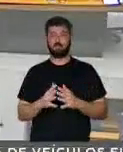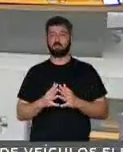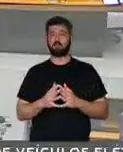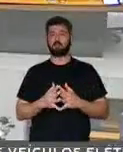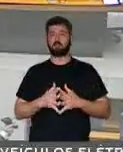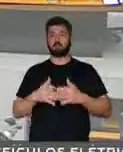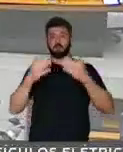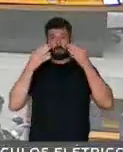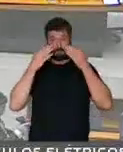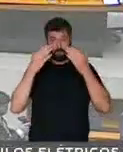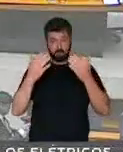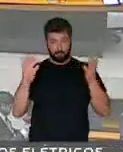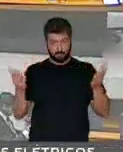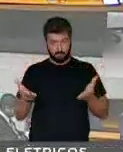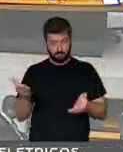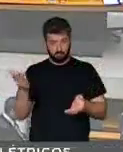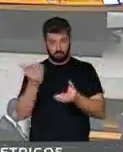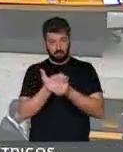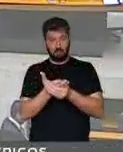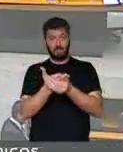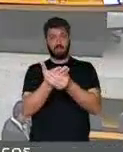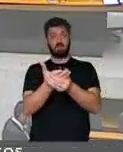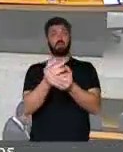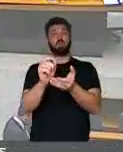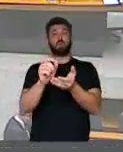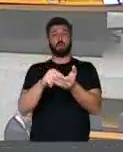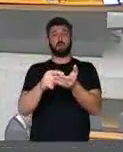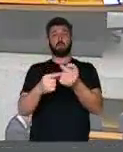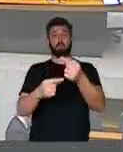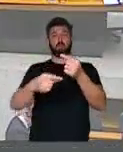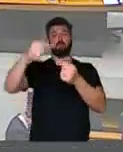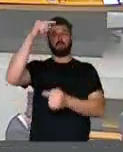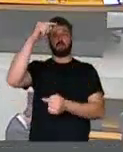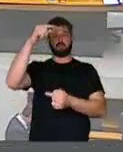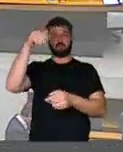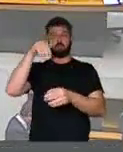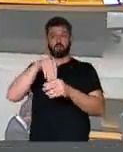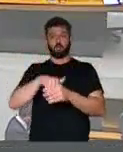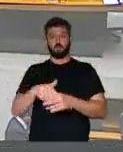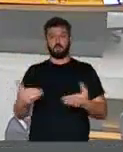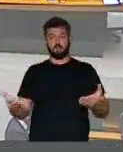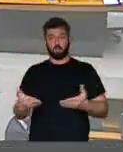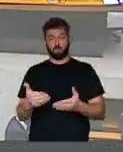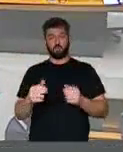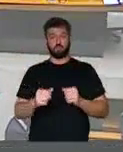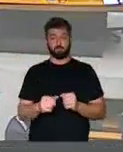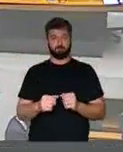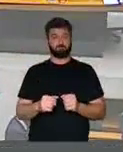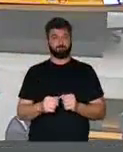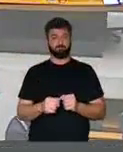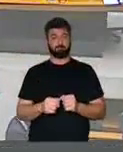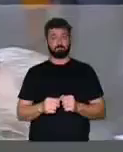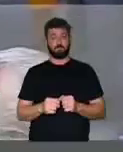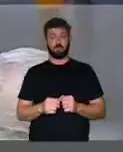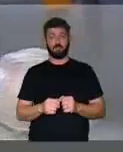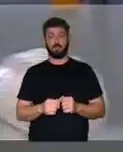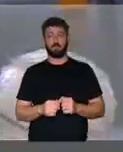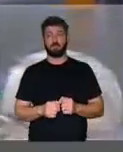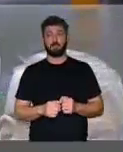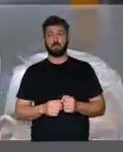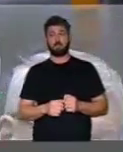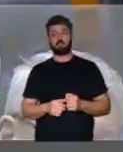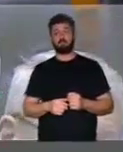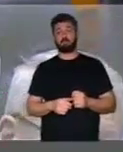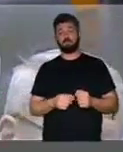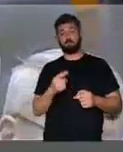estamos apresentando requerimento de inversão de pauta para essa sessão para